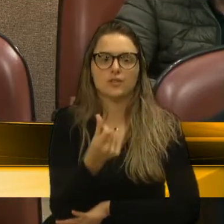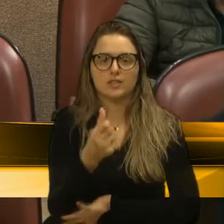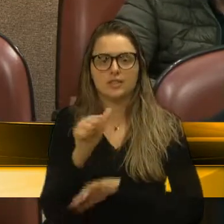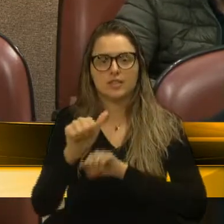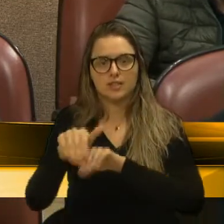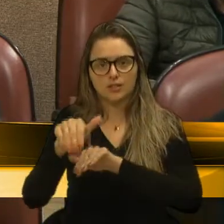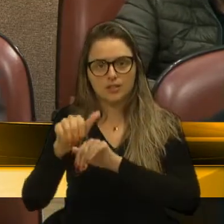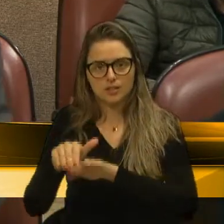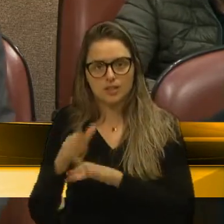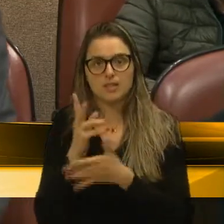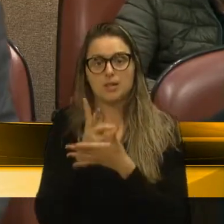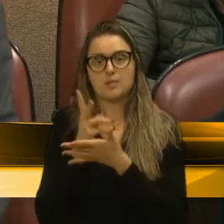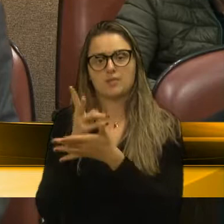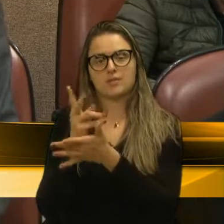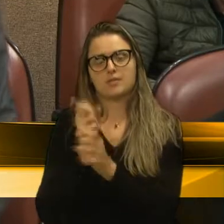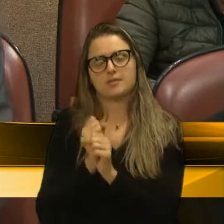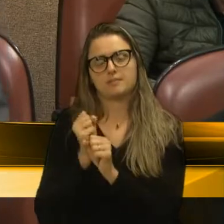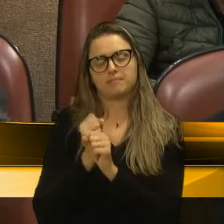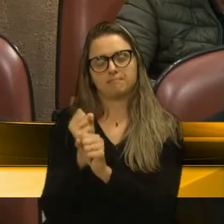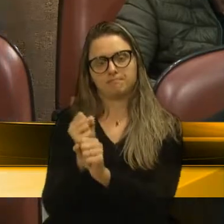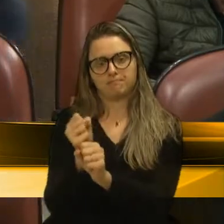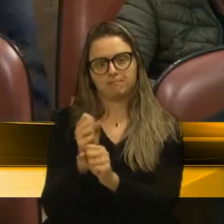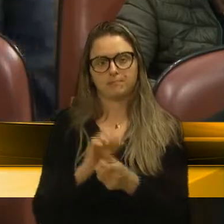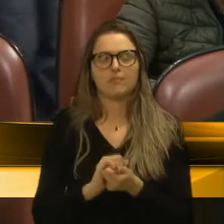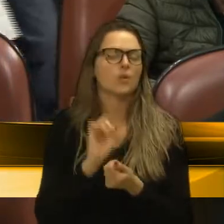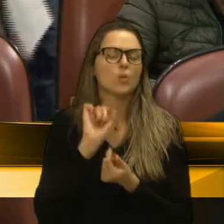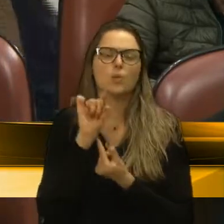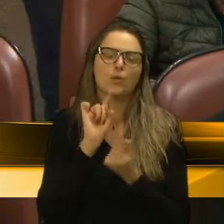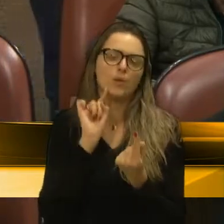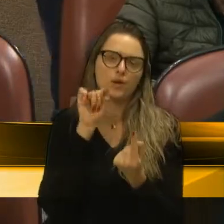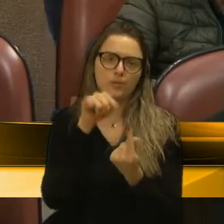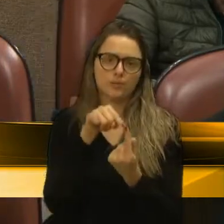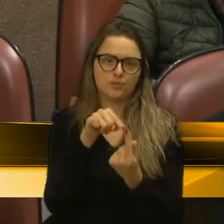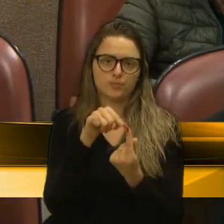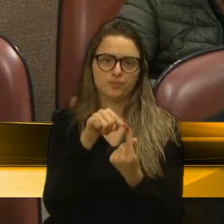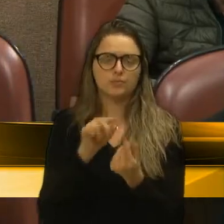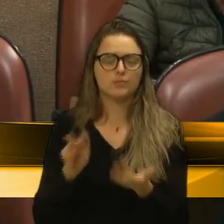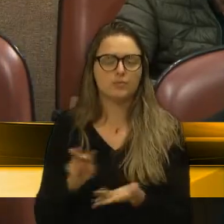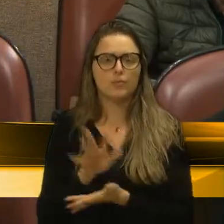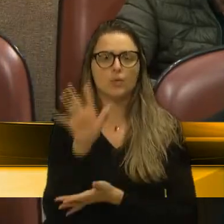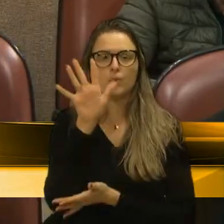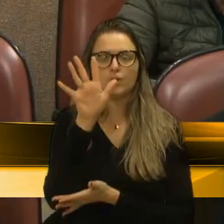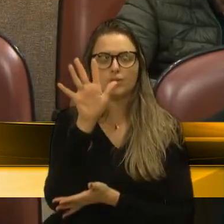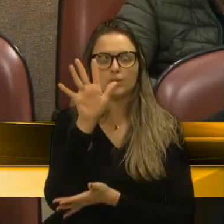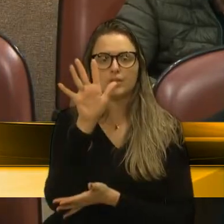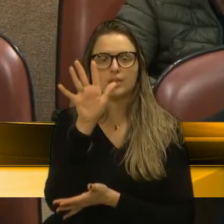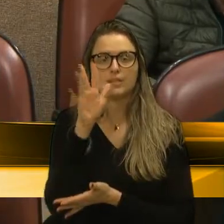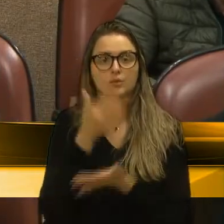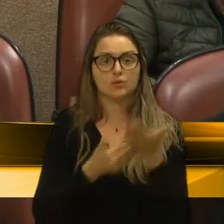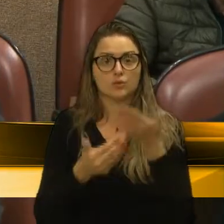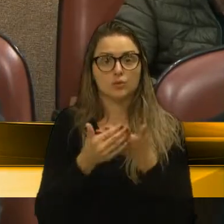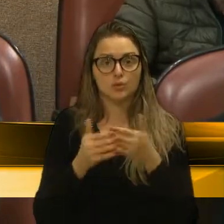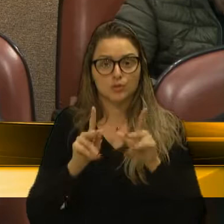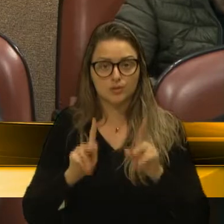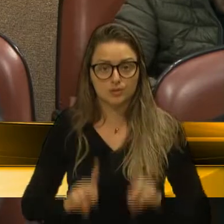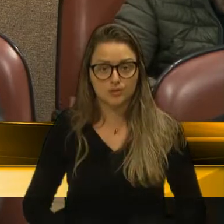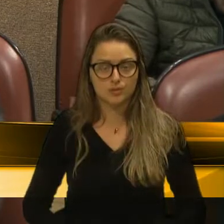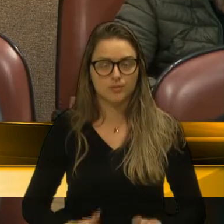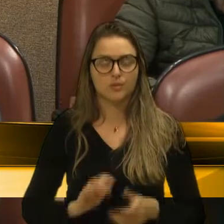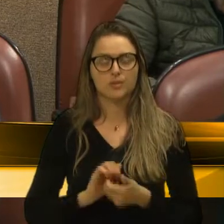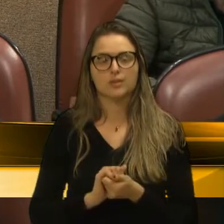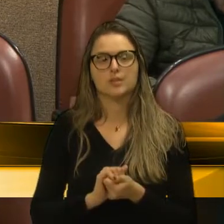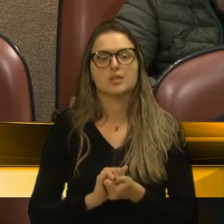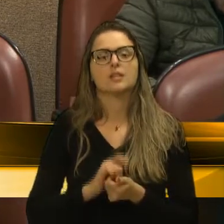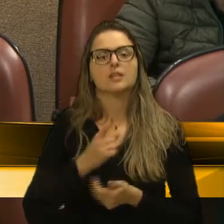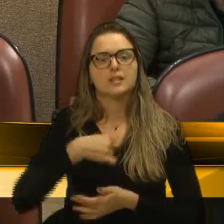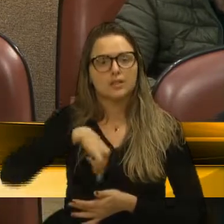de cada ano vigente. Com qual objetivo? Com a valorização dessas pessoas e também que